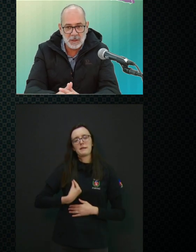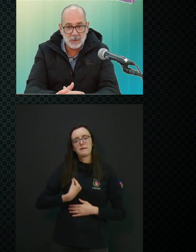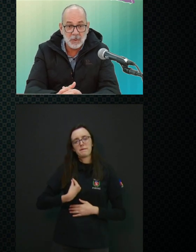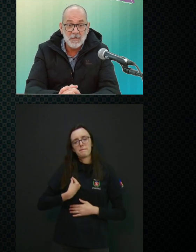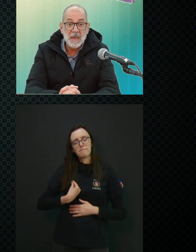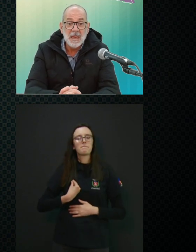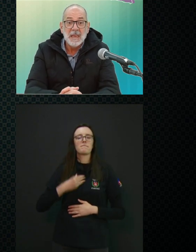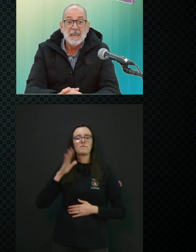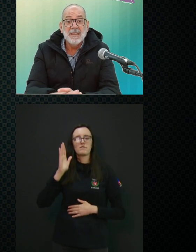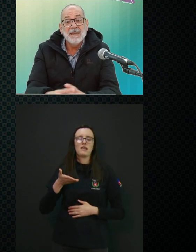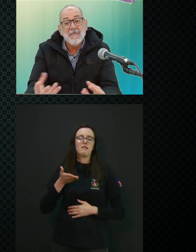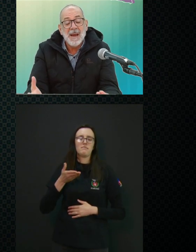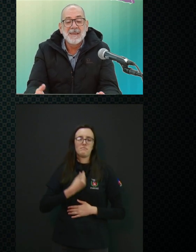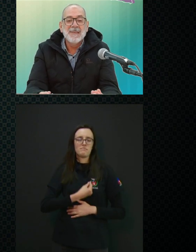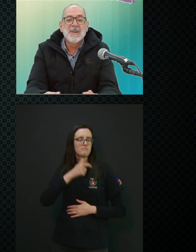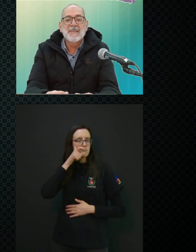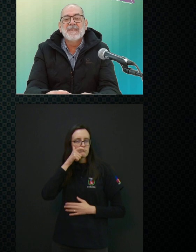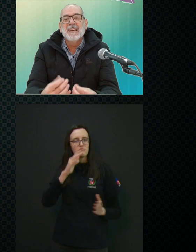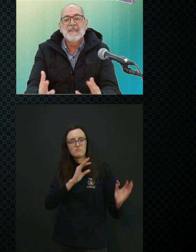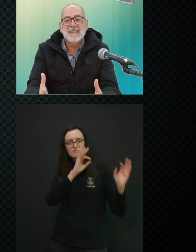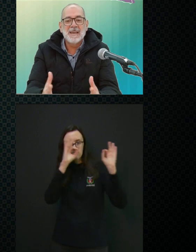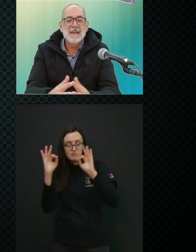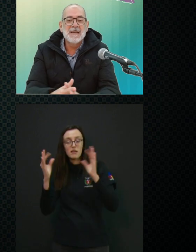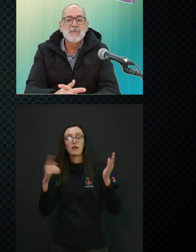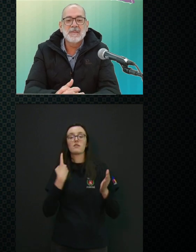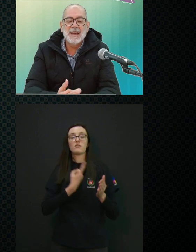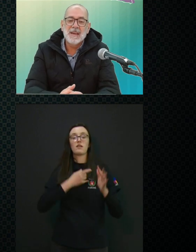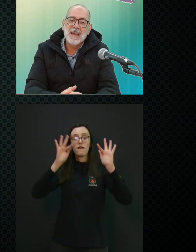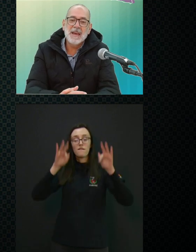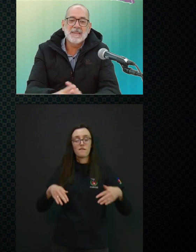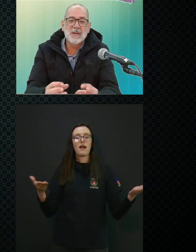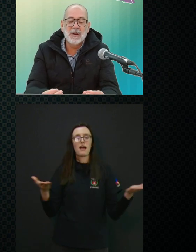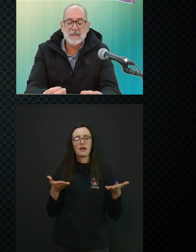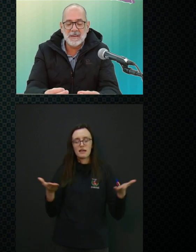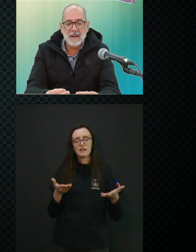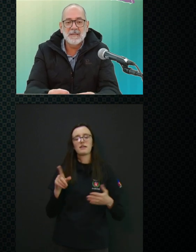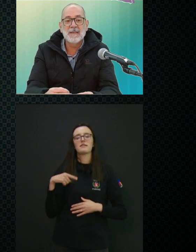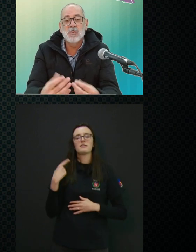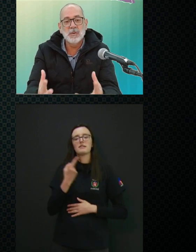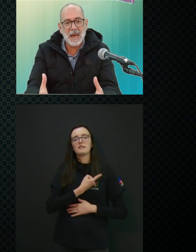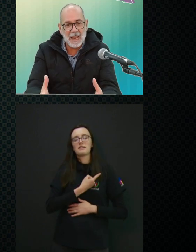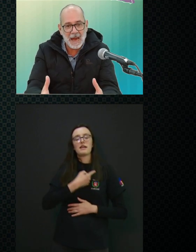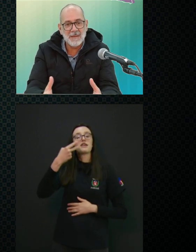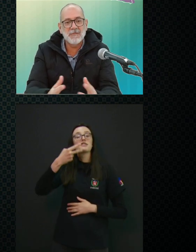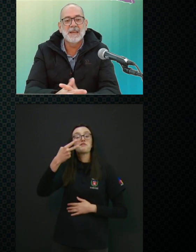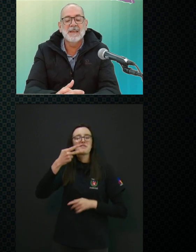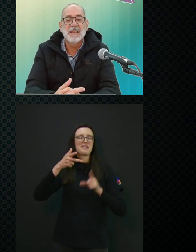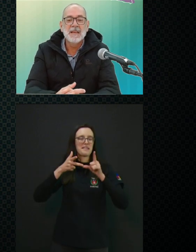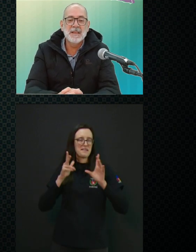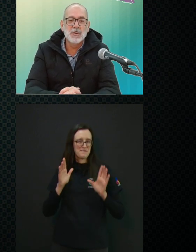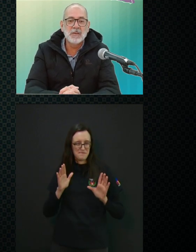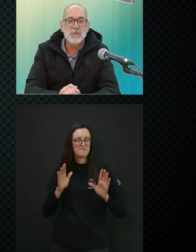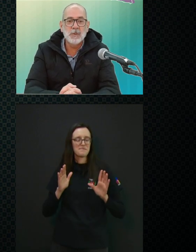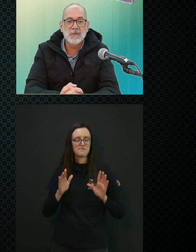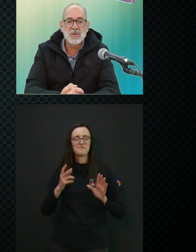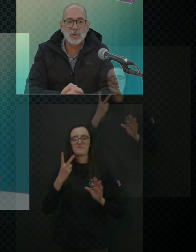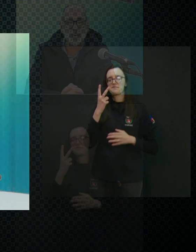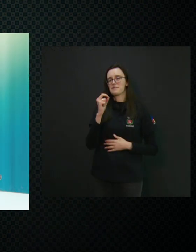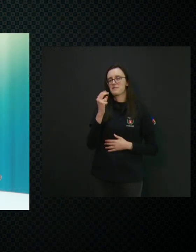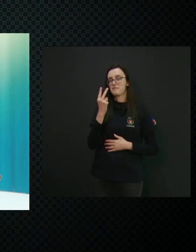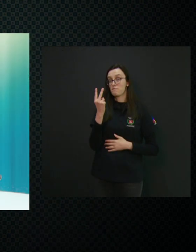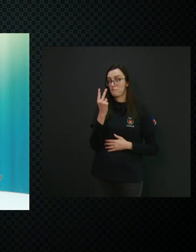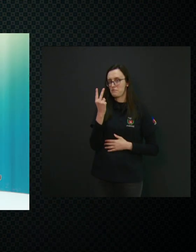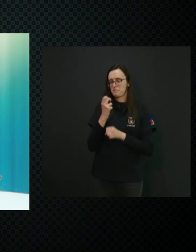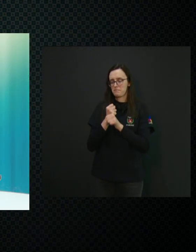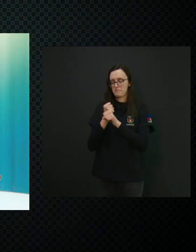assistindo e aqui nós encerramos, né, essa nossa segunda live, né, de 2022,